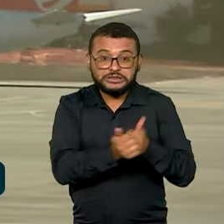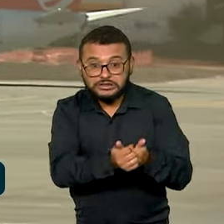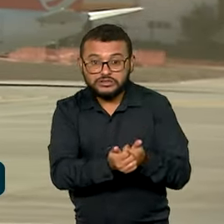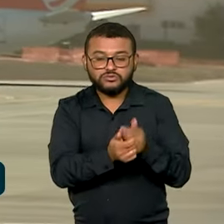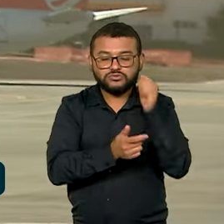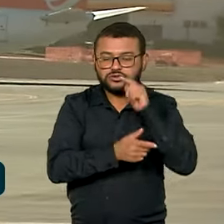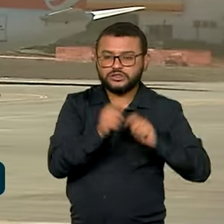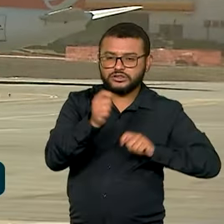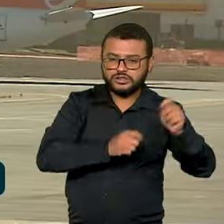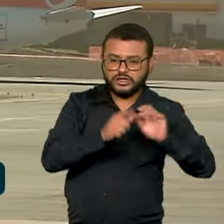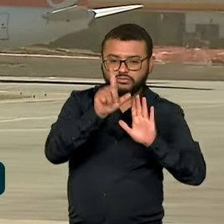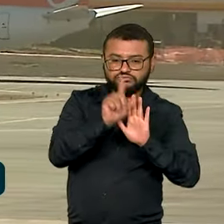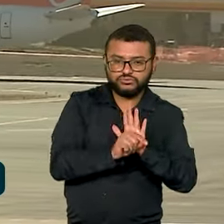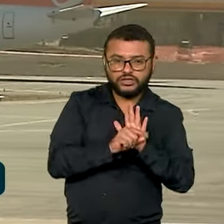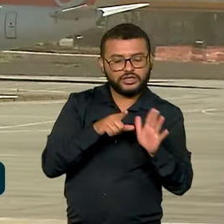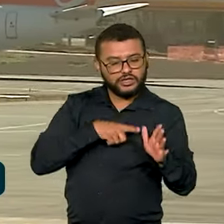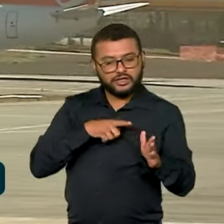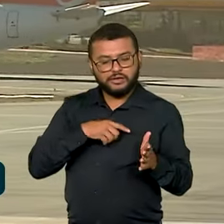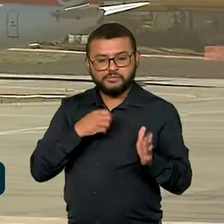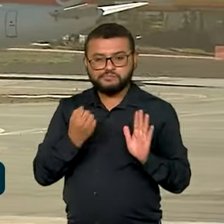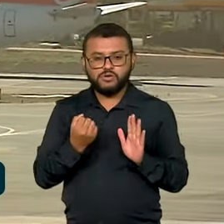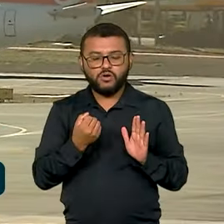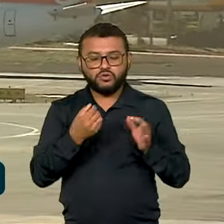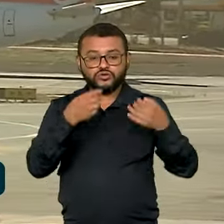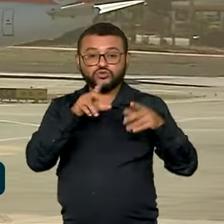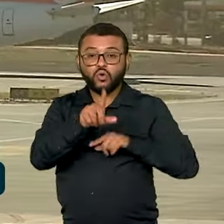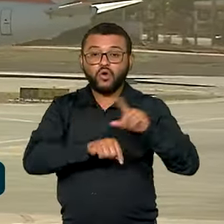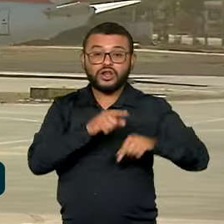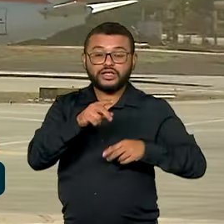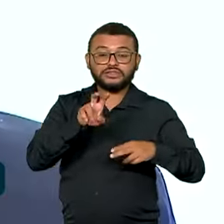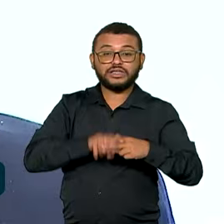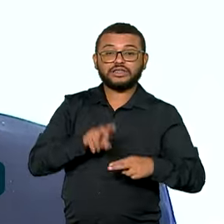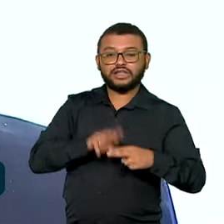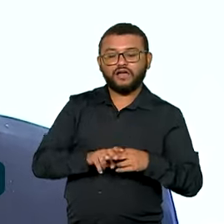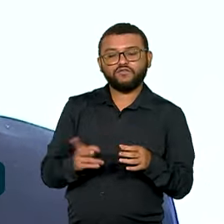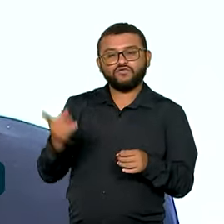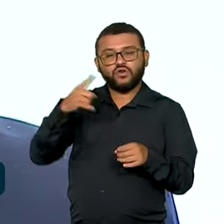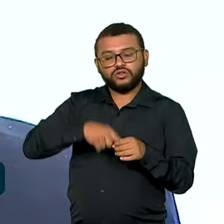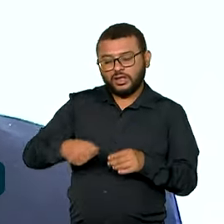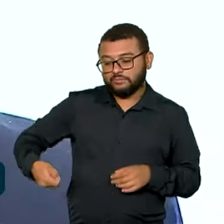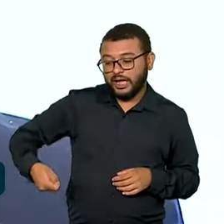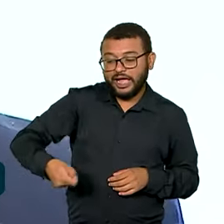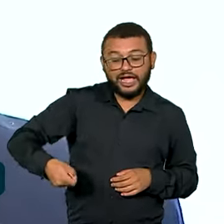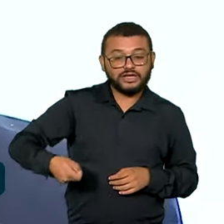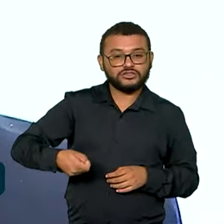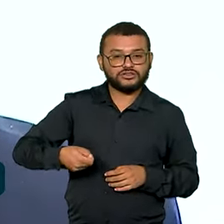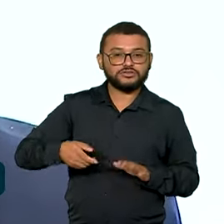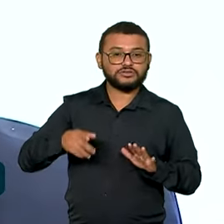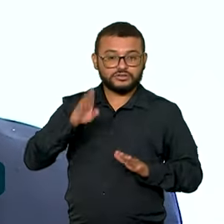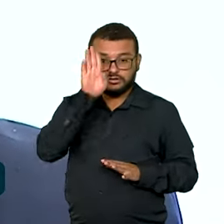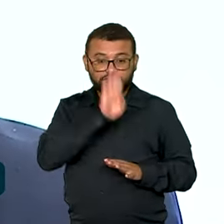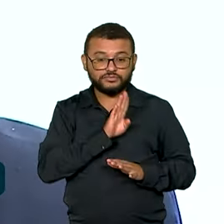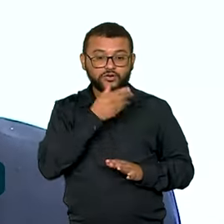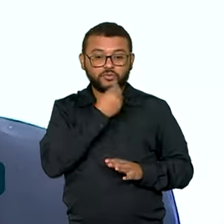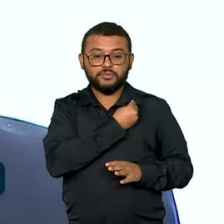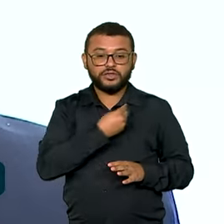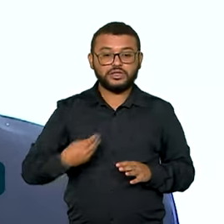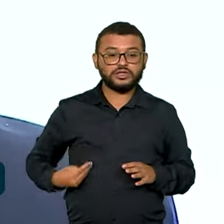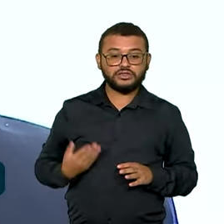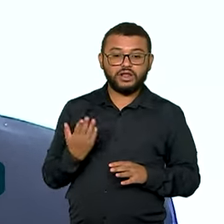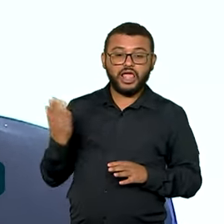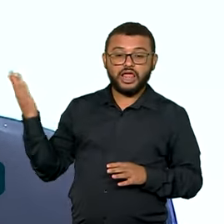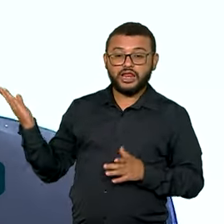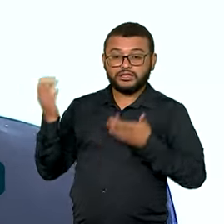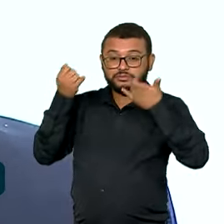possibilidade de marcação de assento e o retorno da bagagem gratuita. O ministro, Silvio Costa Filho, disse que trabalha pela